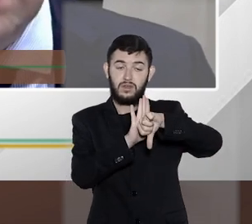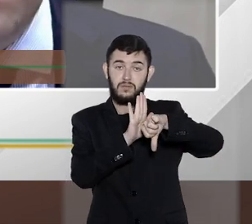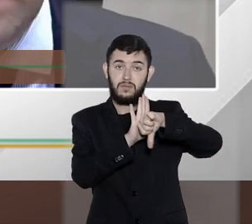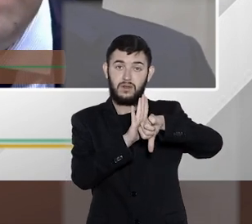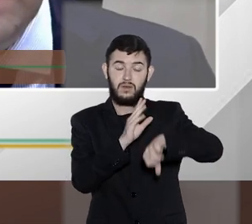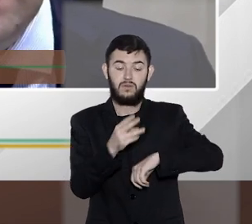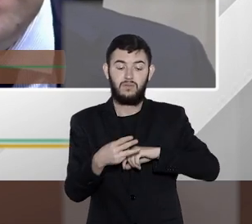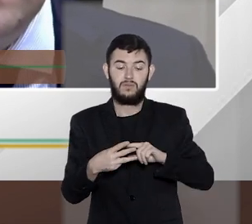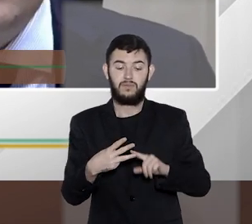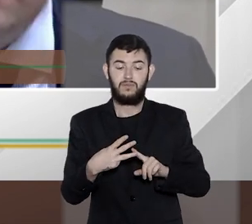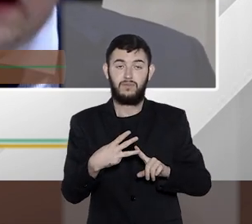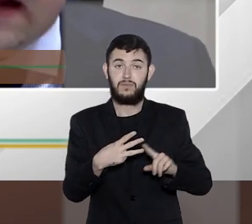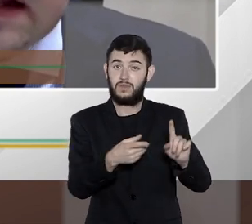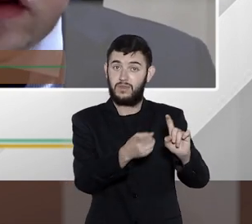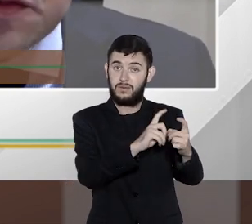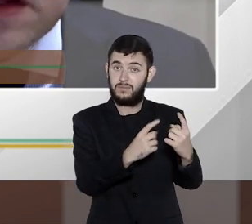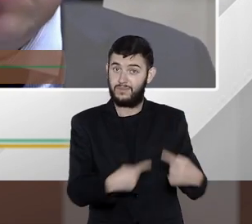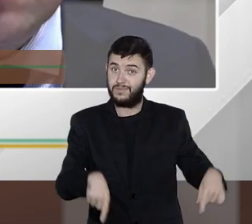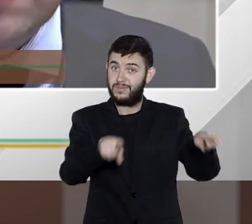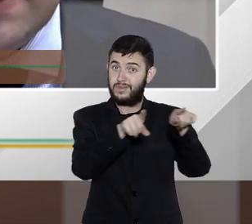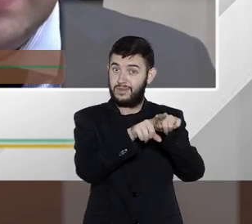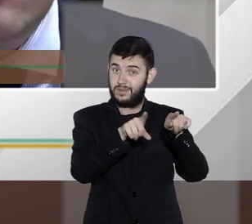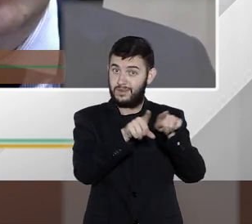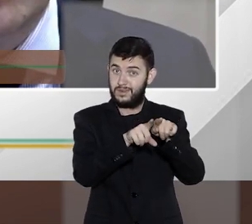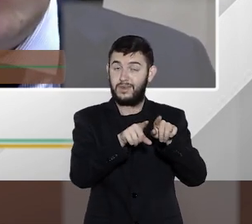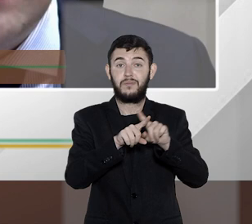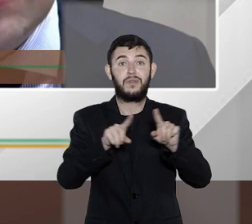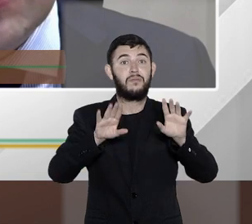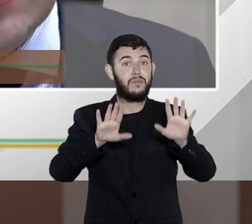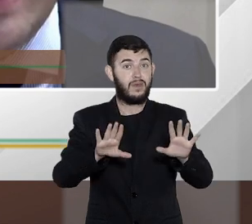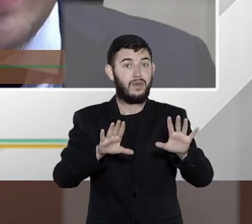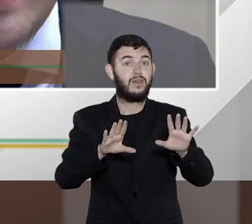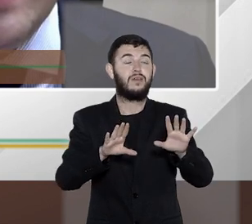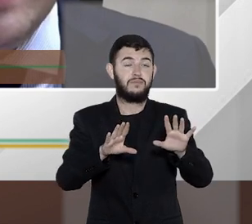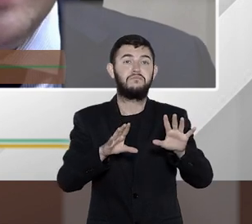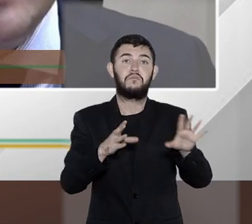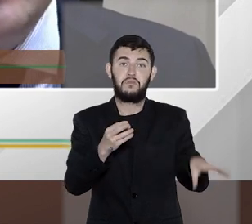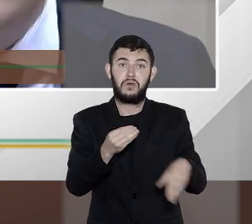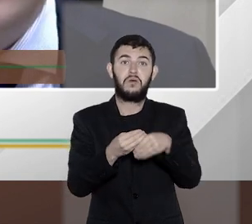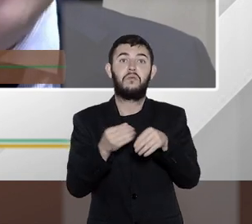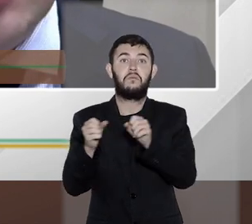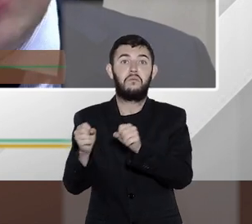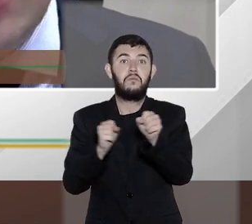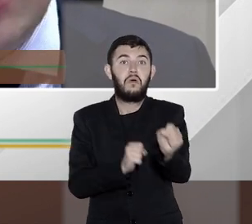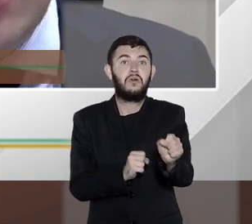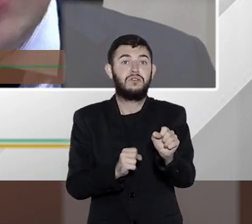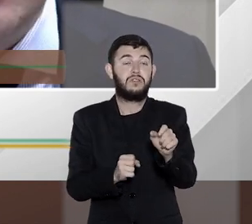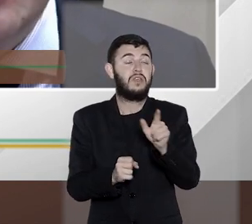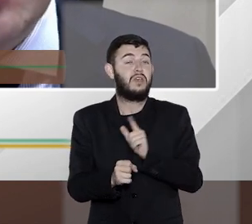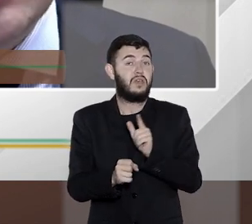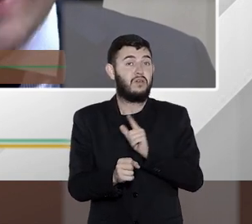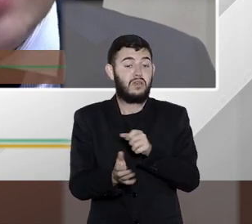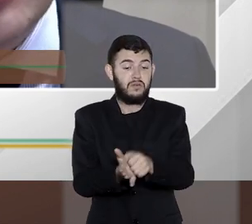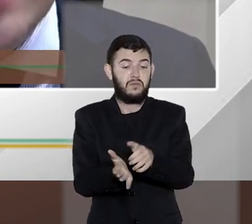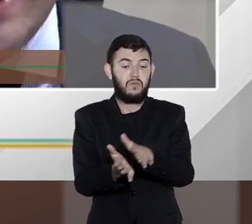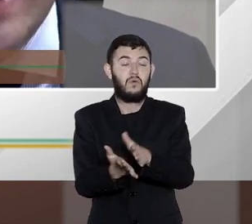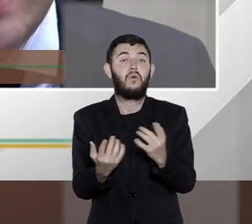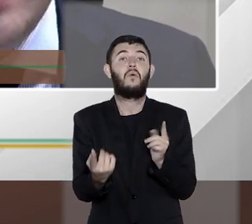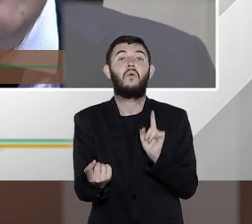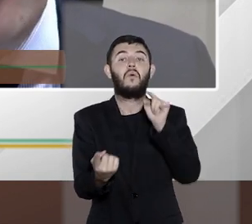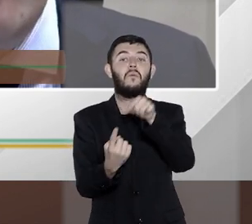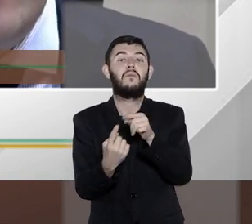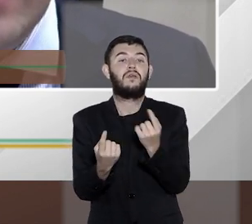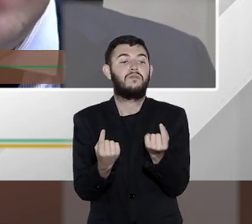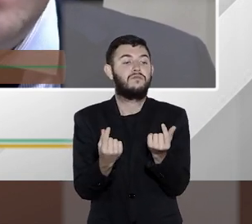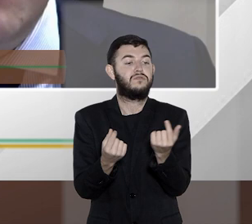administrativa. E ainda nós podemos ter aí vultuosos indenizações, vultuosos processos